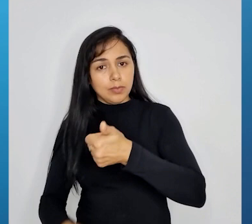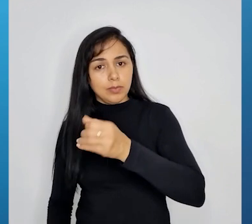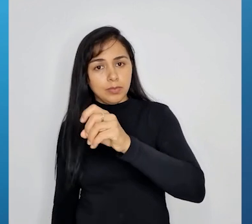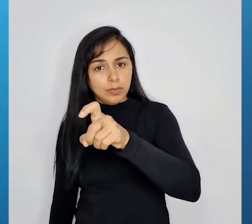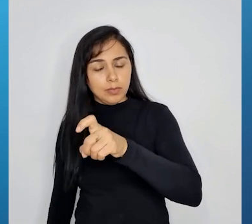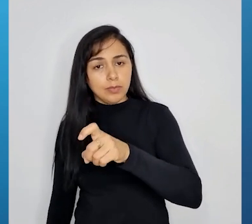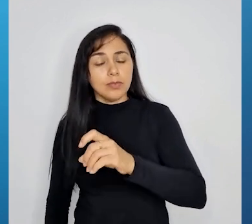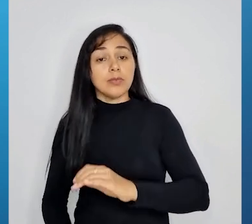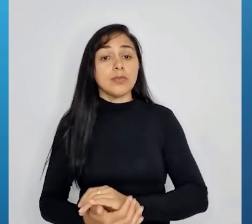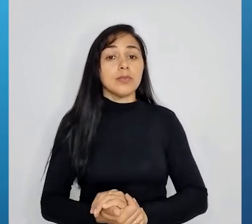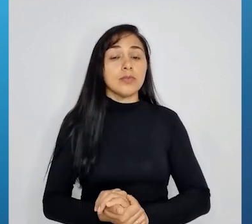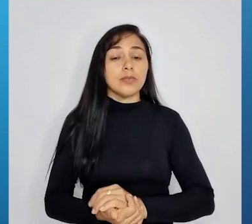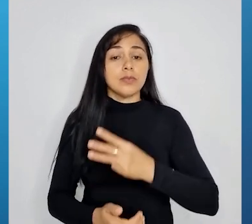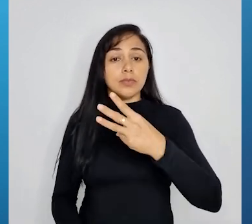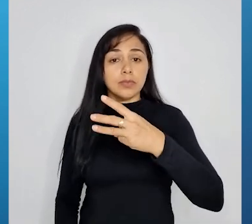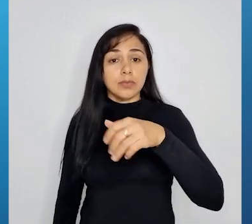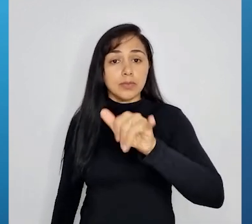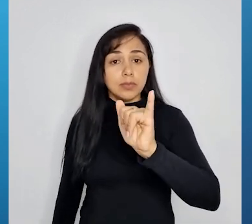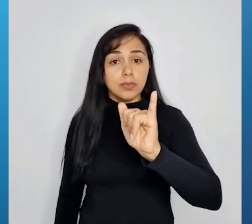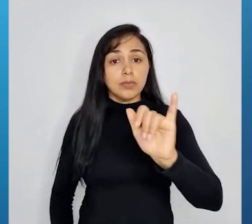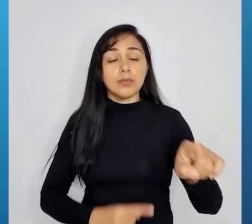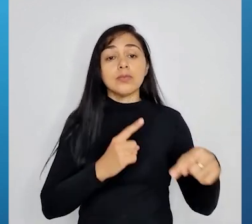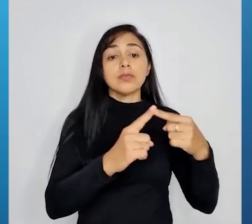3y vezes 2, 6y.